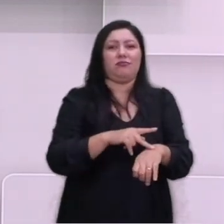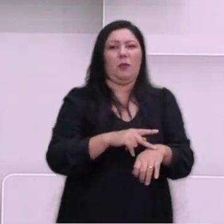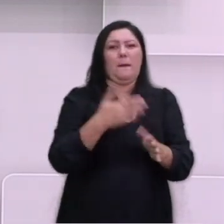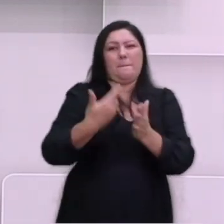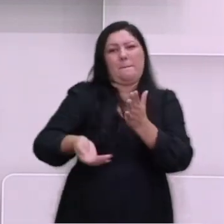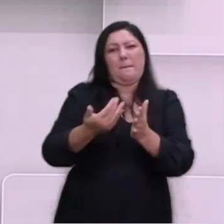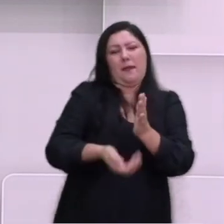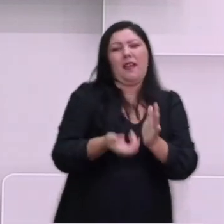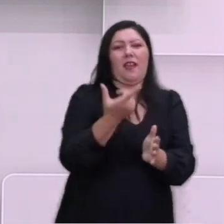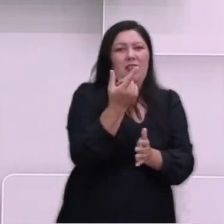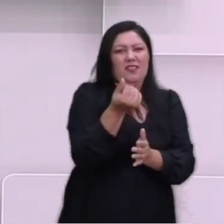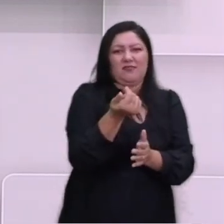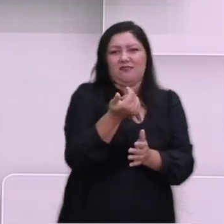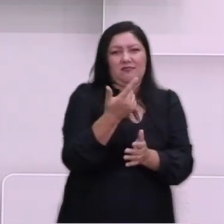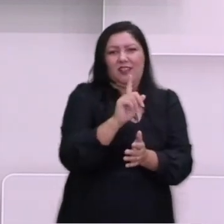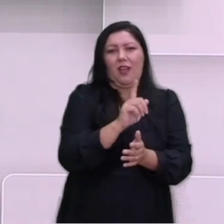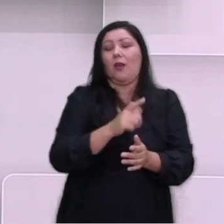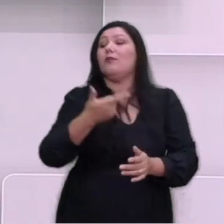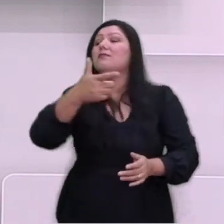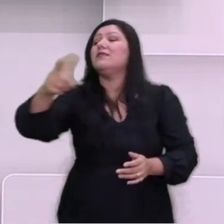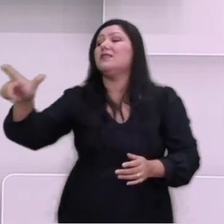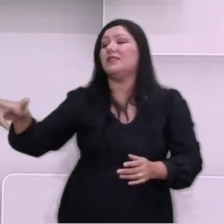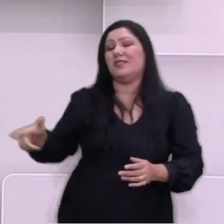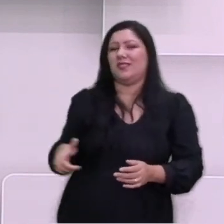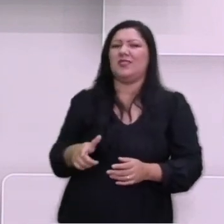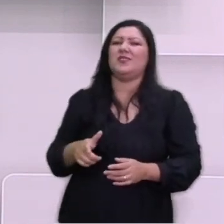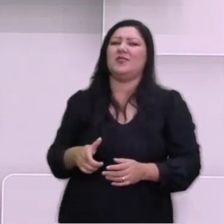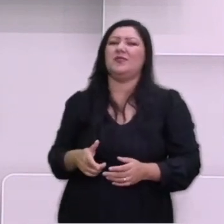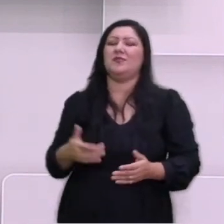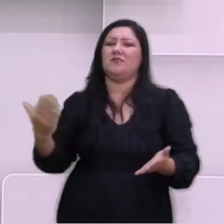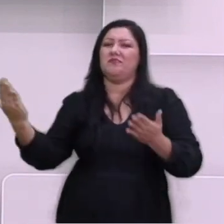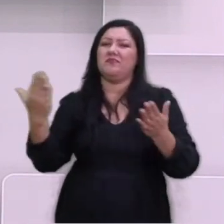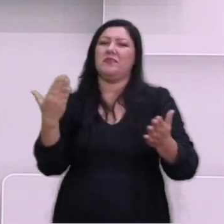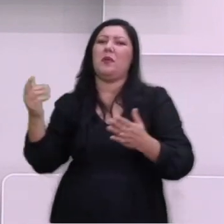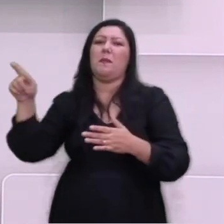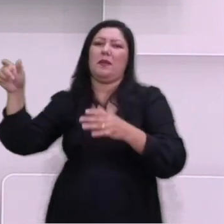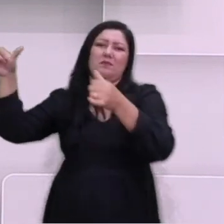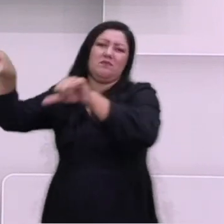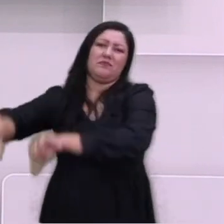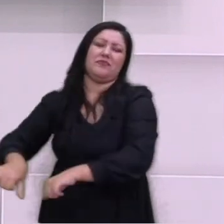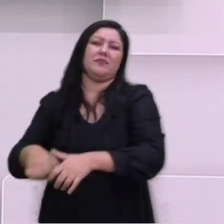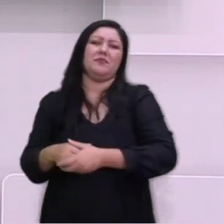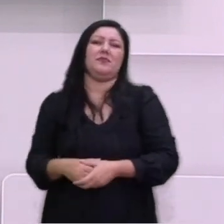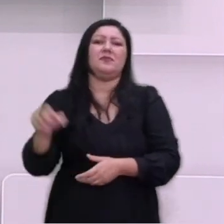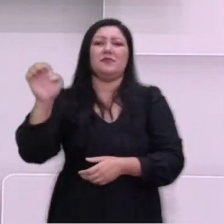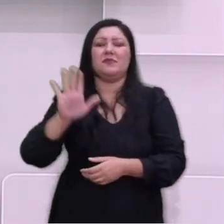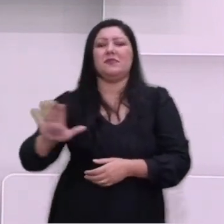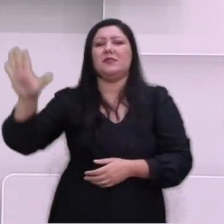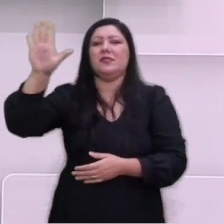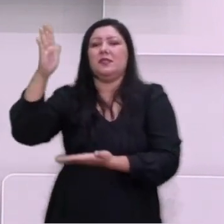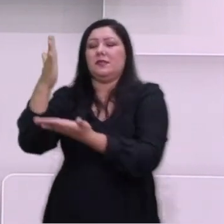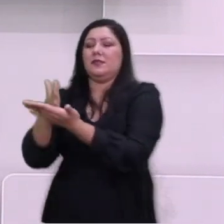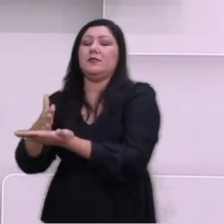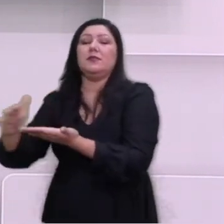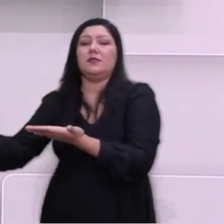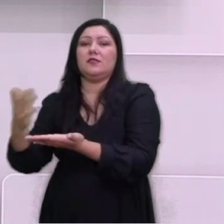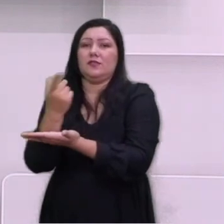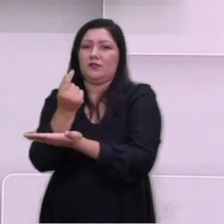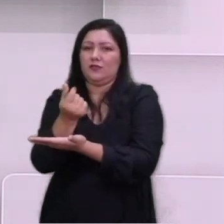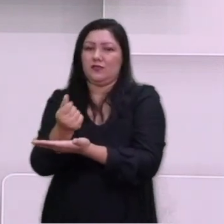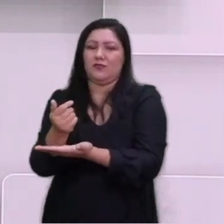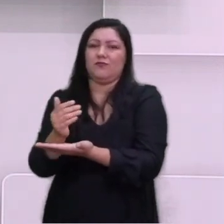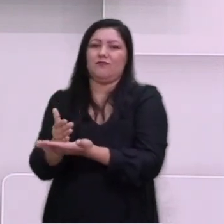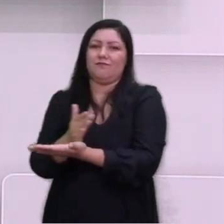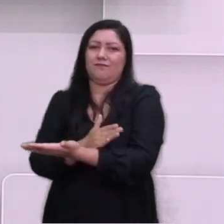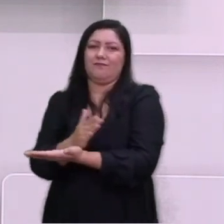perdas materiais, comparado aos europeus. A Europa foi dividida em dois blocos econômicos, de